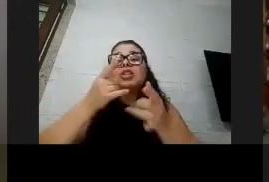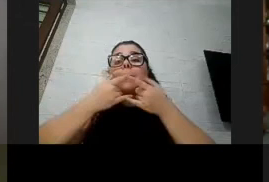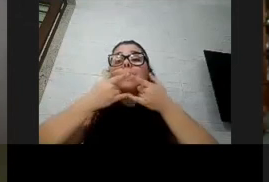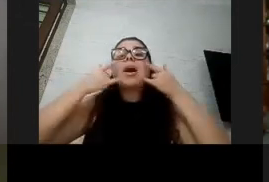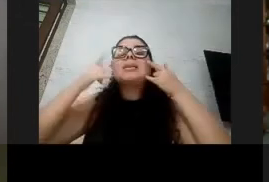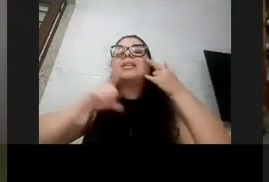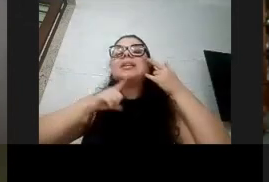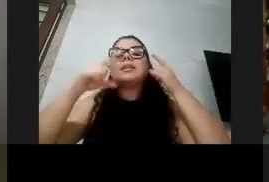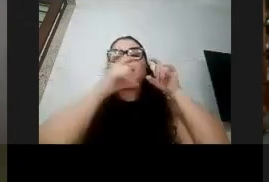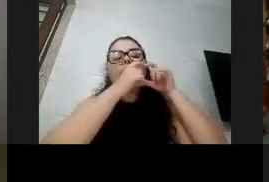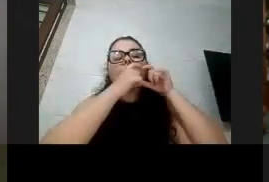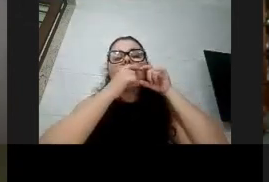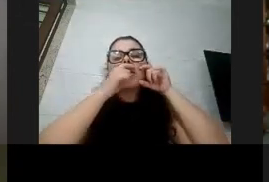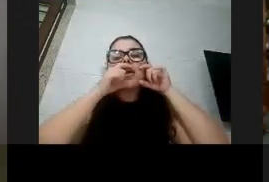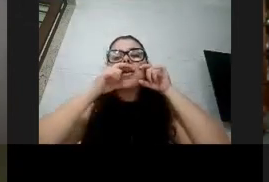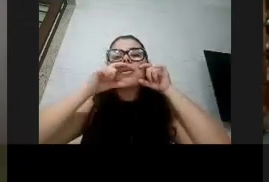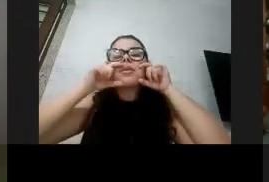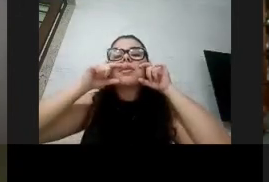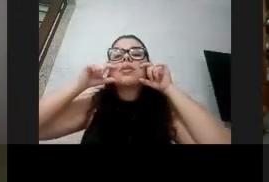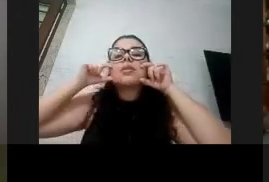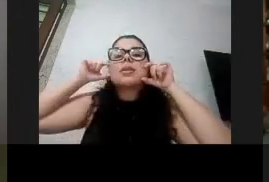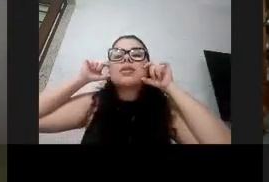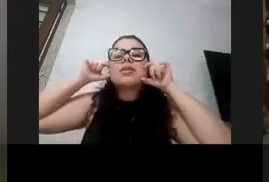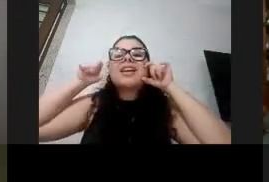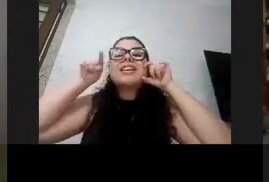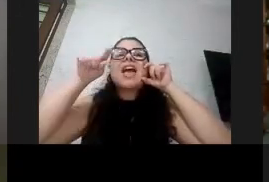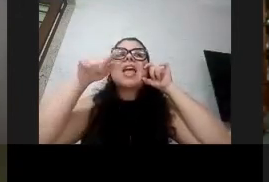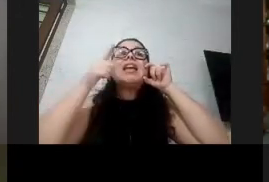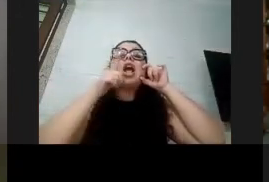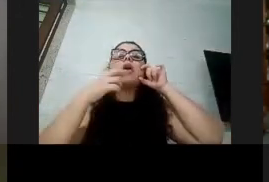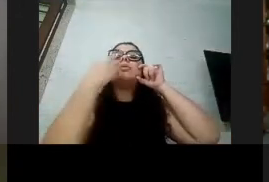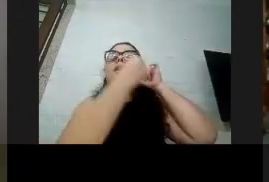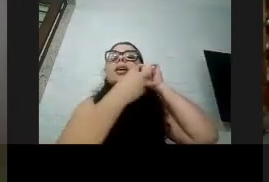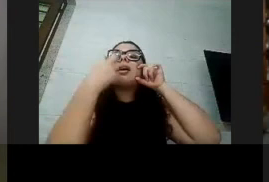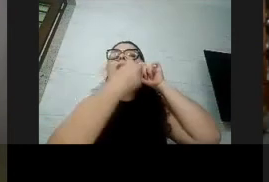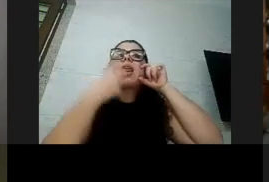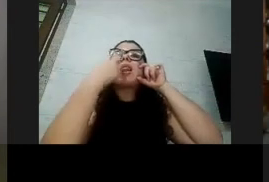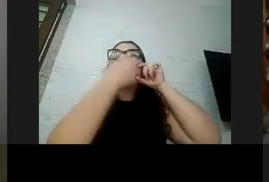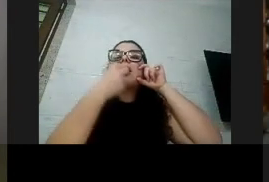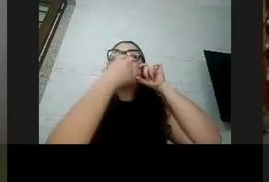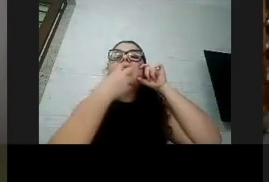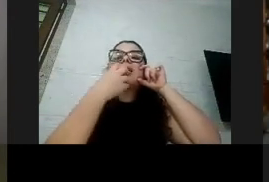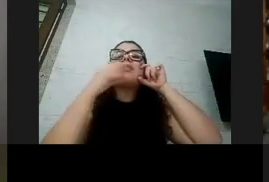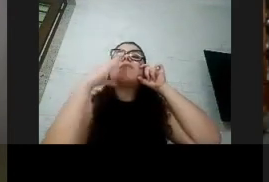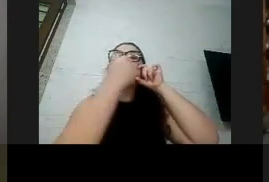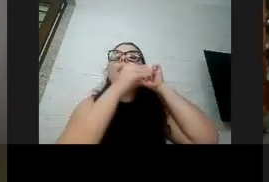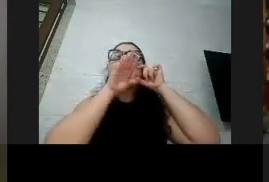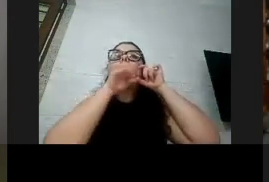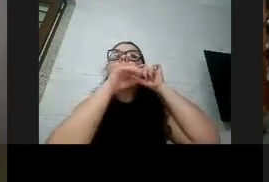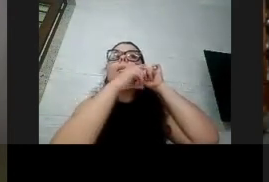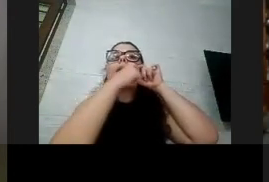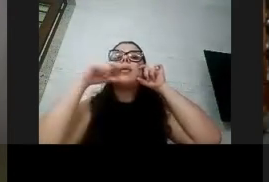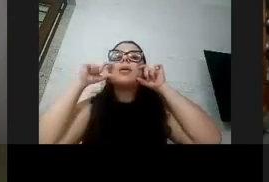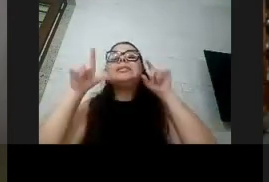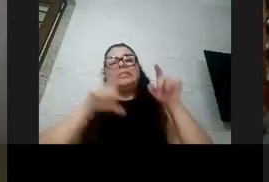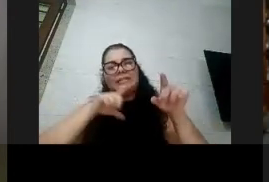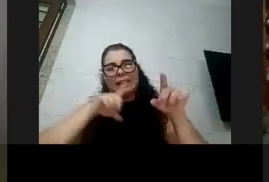essa parte transparente para que ele possa fazer a leitura labial também seria um recurso